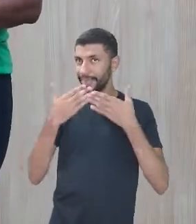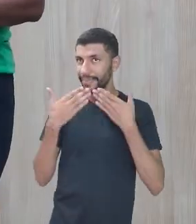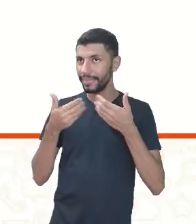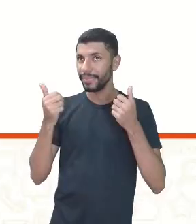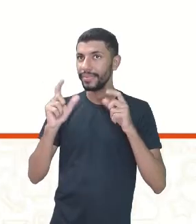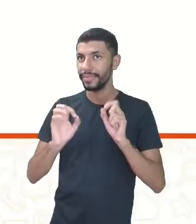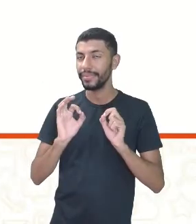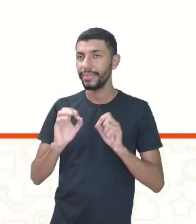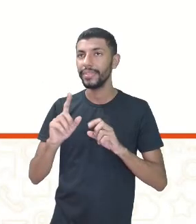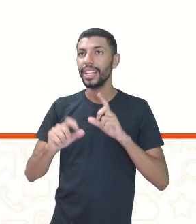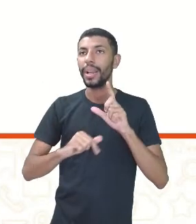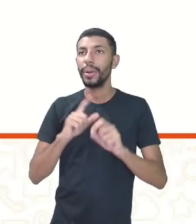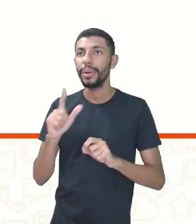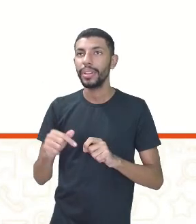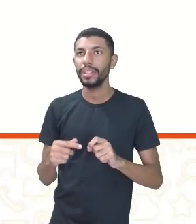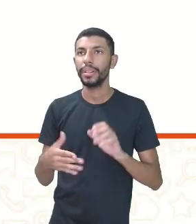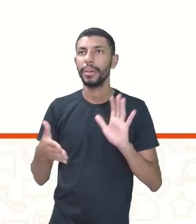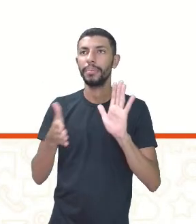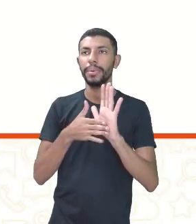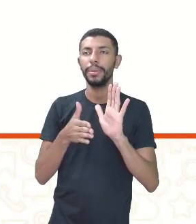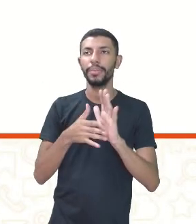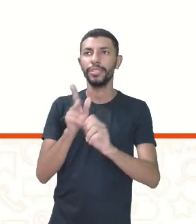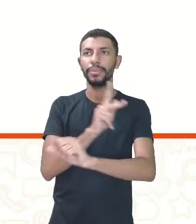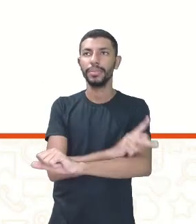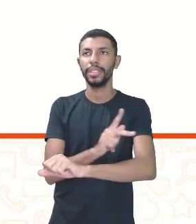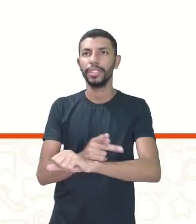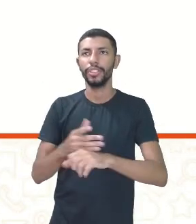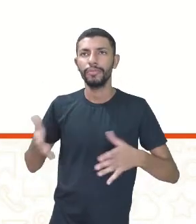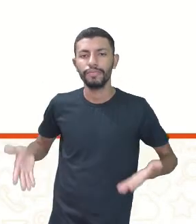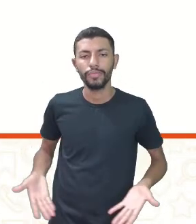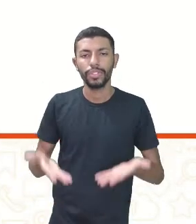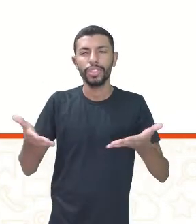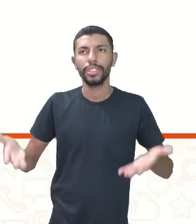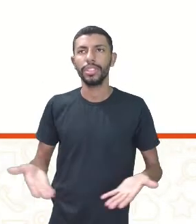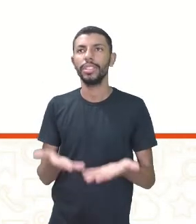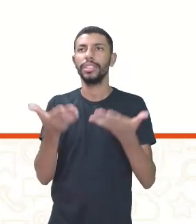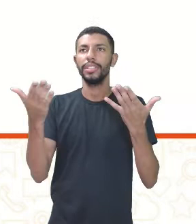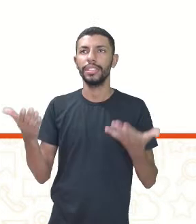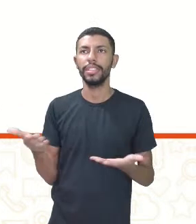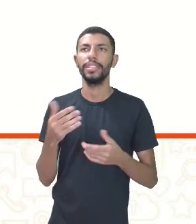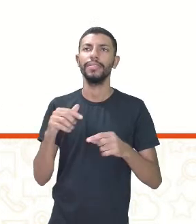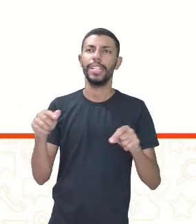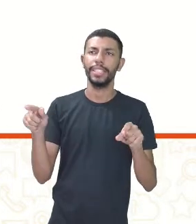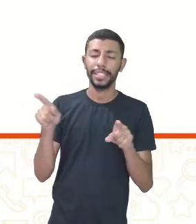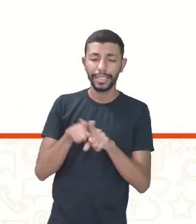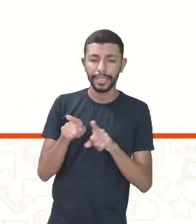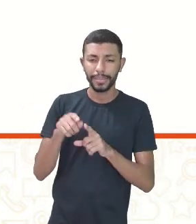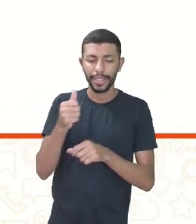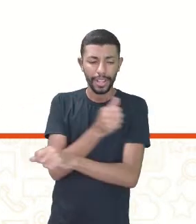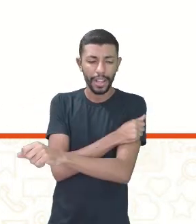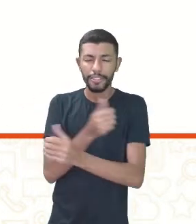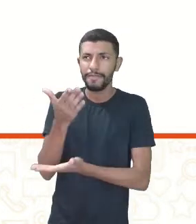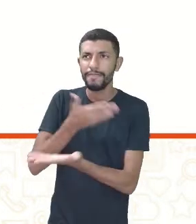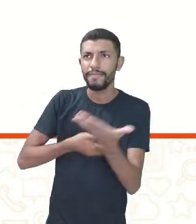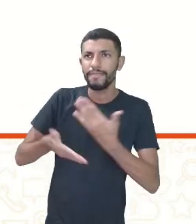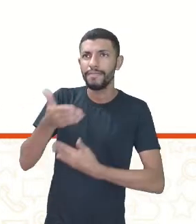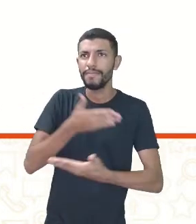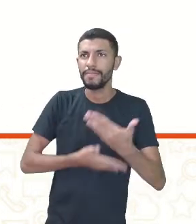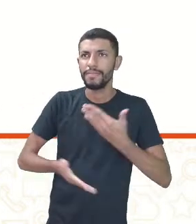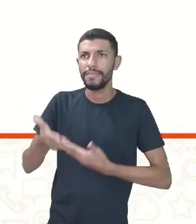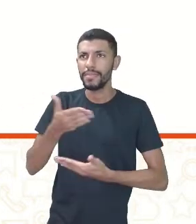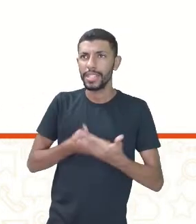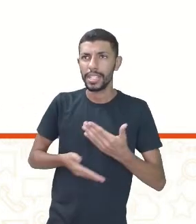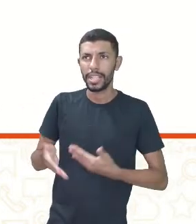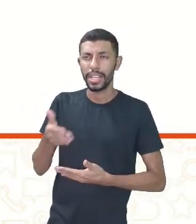proposta pedagógica que motiva, incentiva, envolve os estudantes, sem que nenhum seja